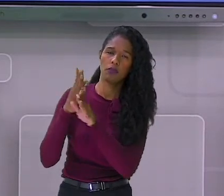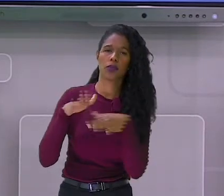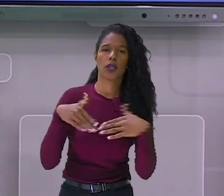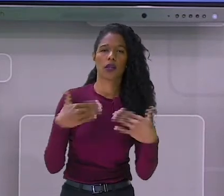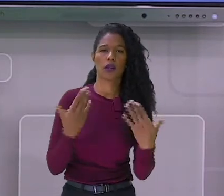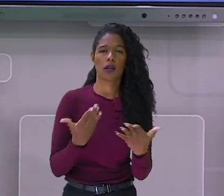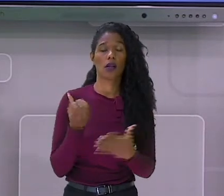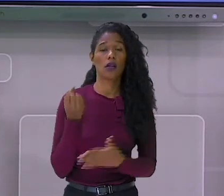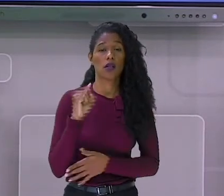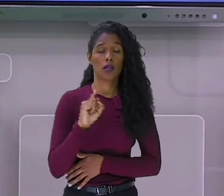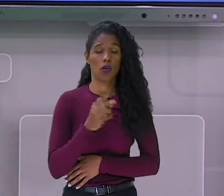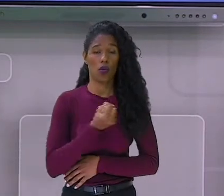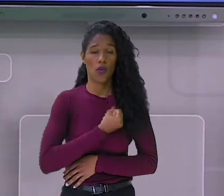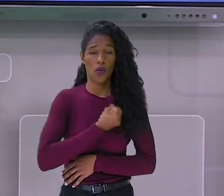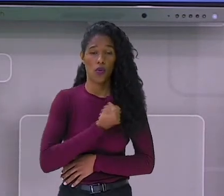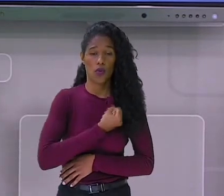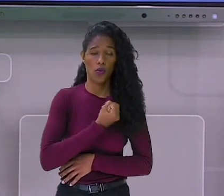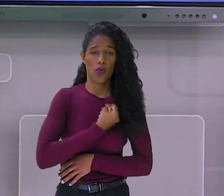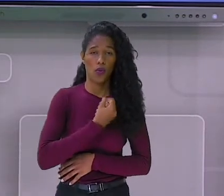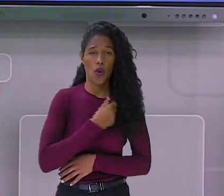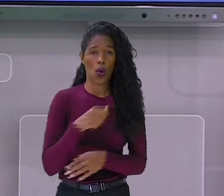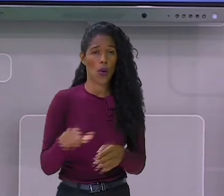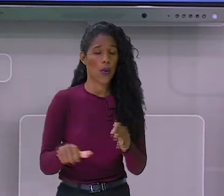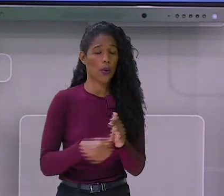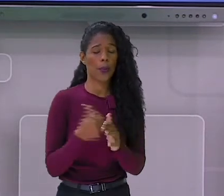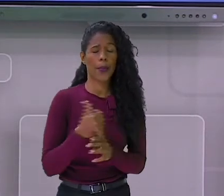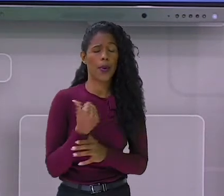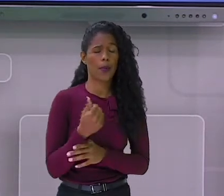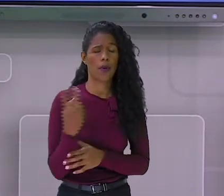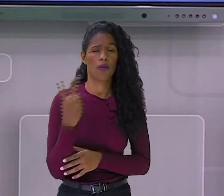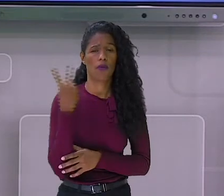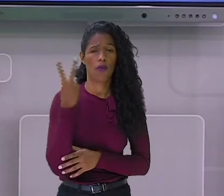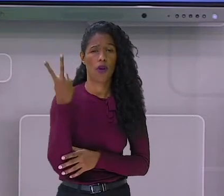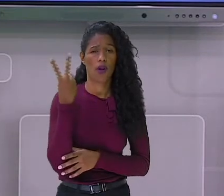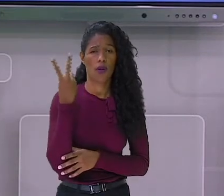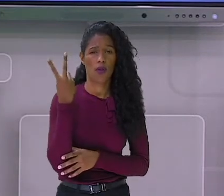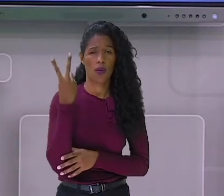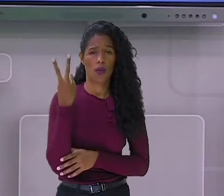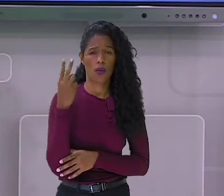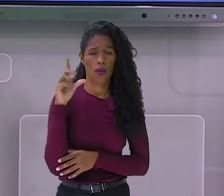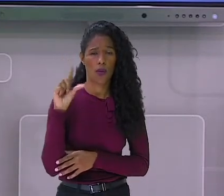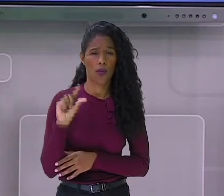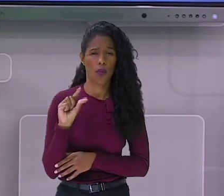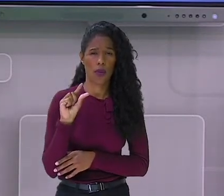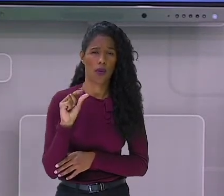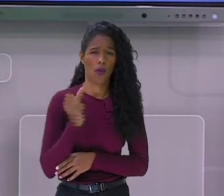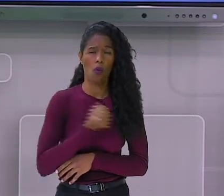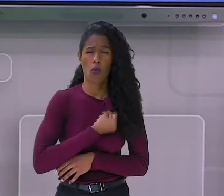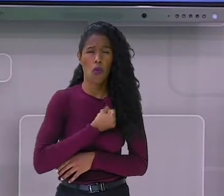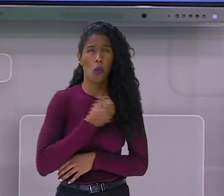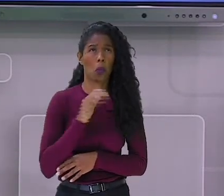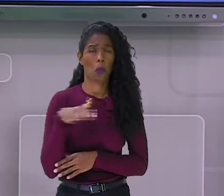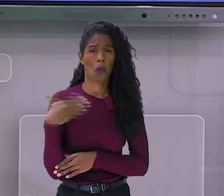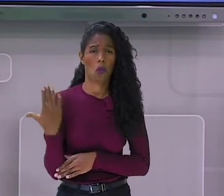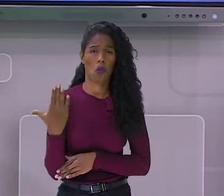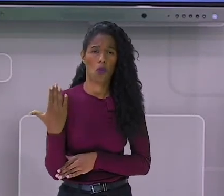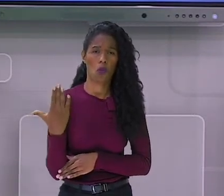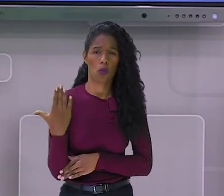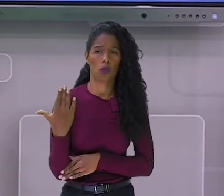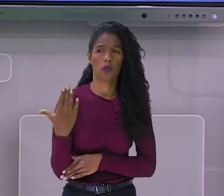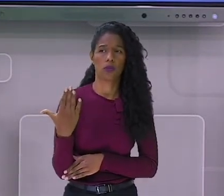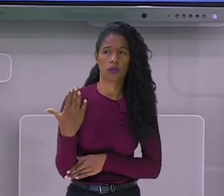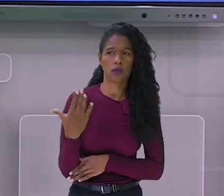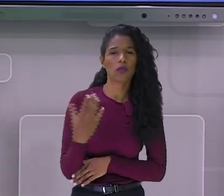se é os números, qual que é o número que é menor? Nesse exemplo que eu estou dando aqui para vocês.